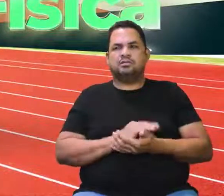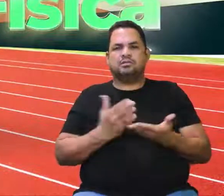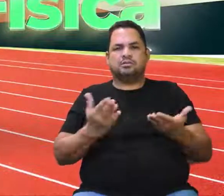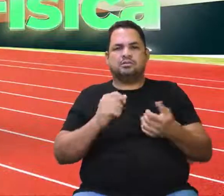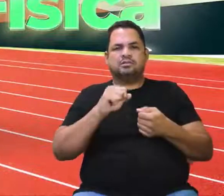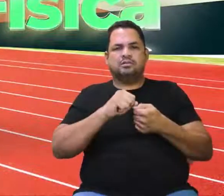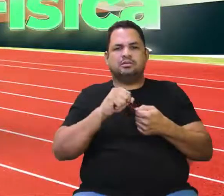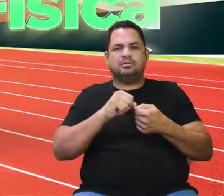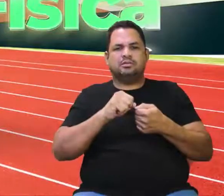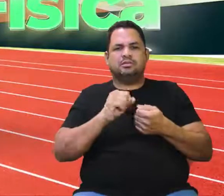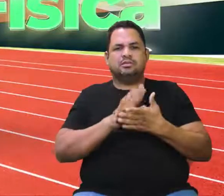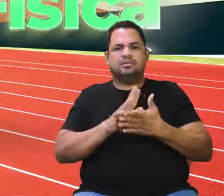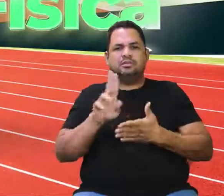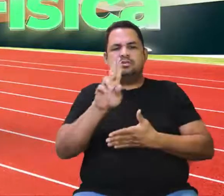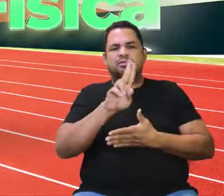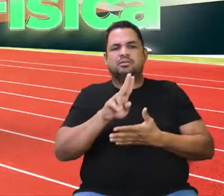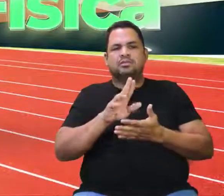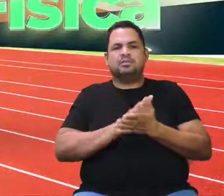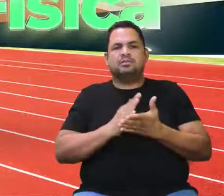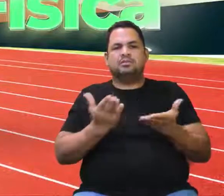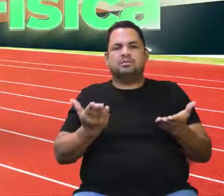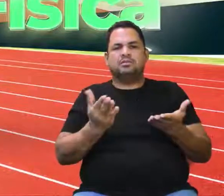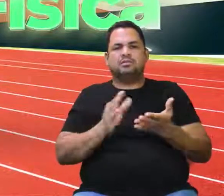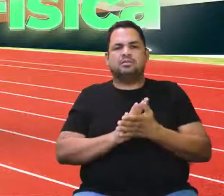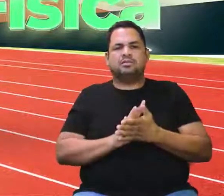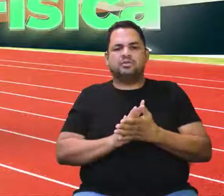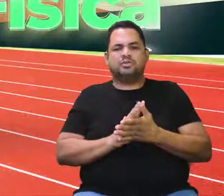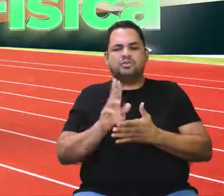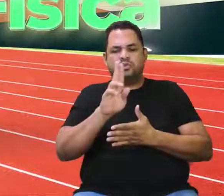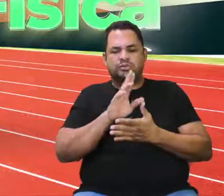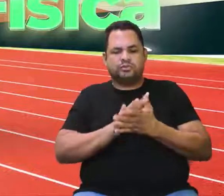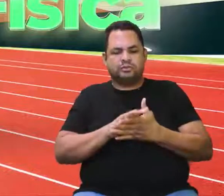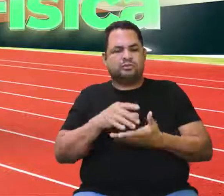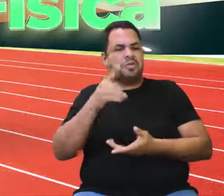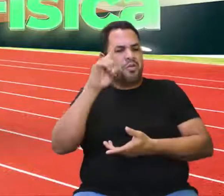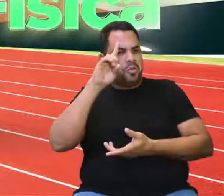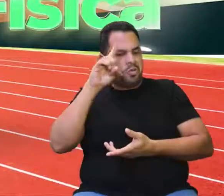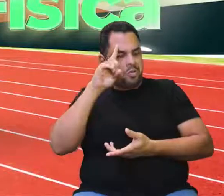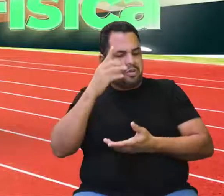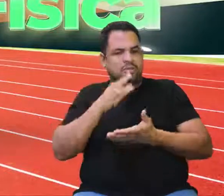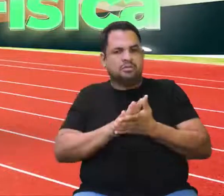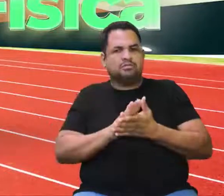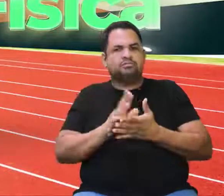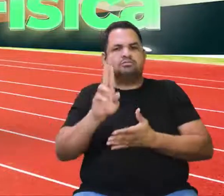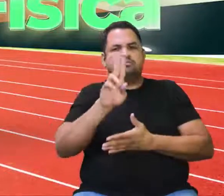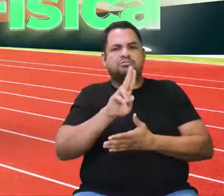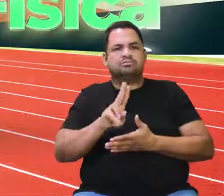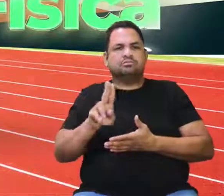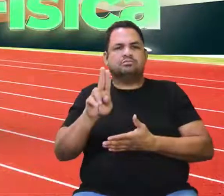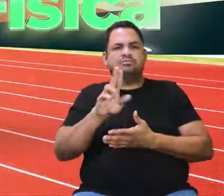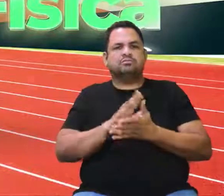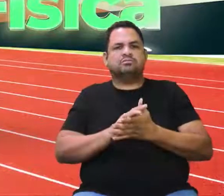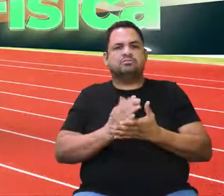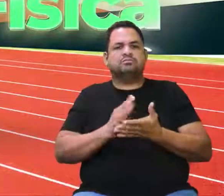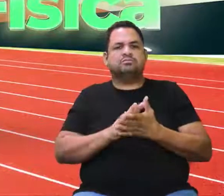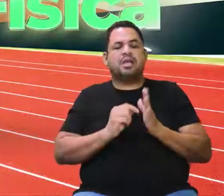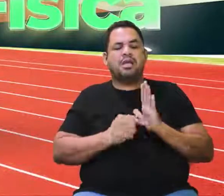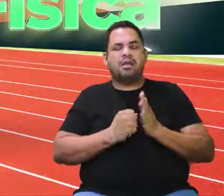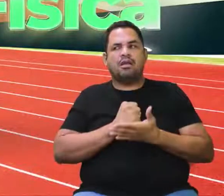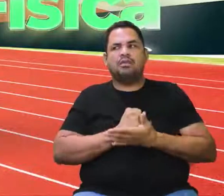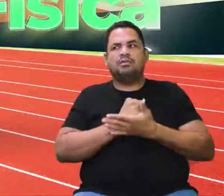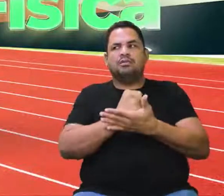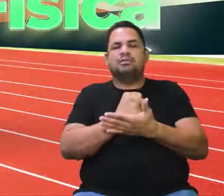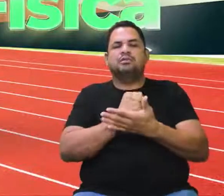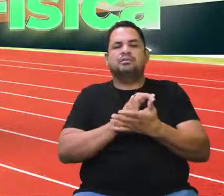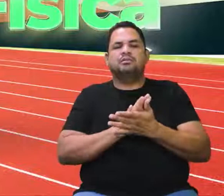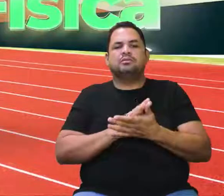fez o uso do computador, usa demasiadamente no cotidiano, esse uso do computador tem contribuído.